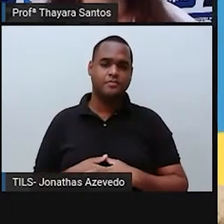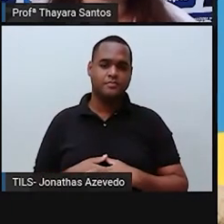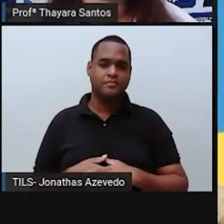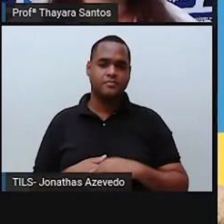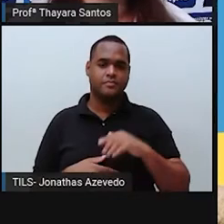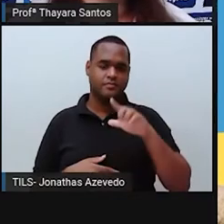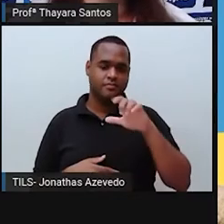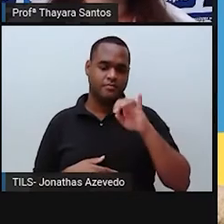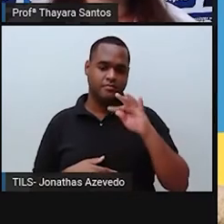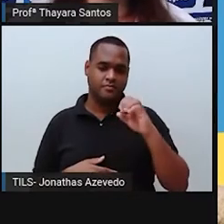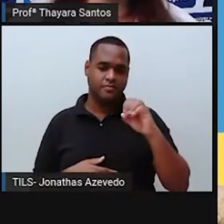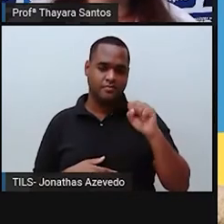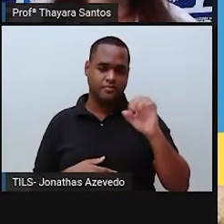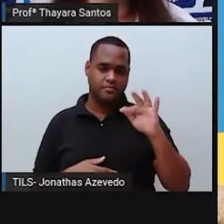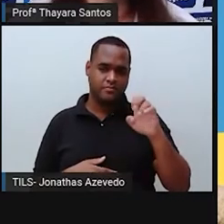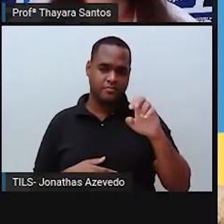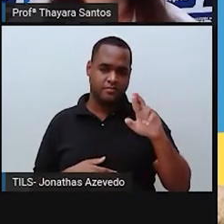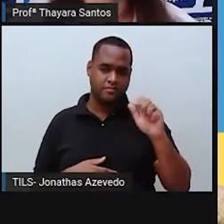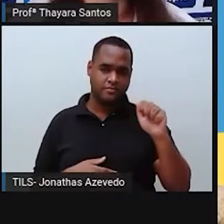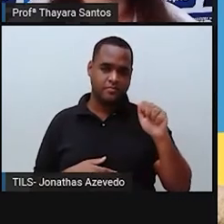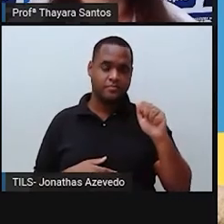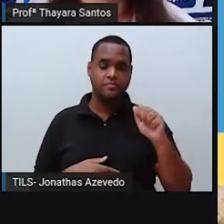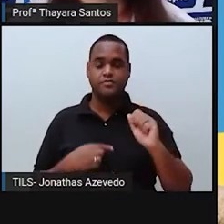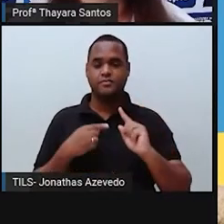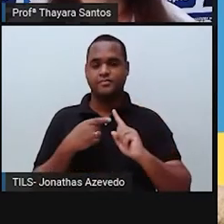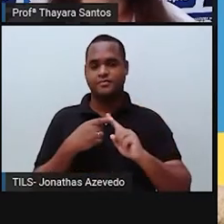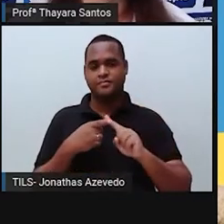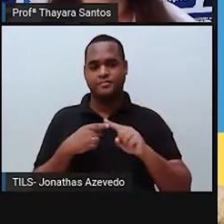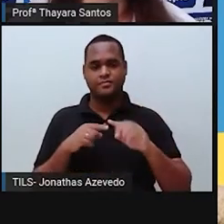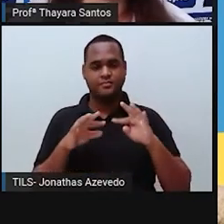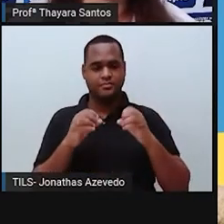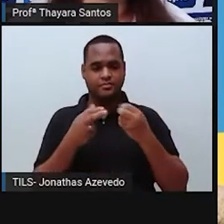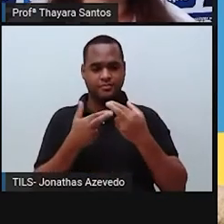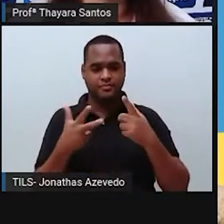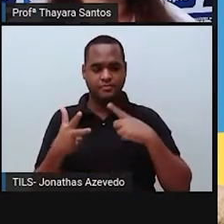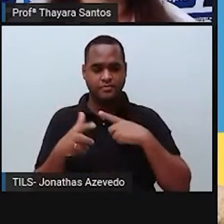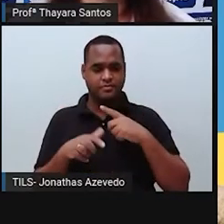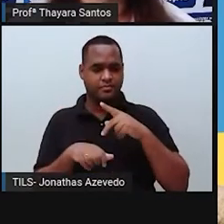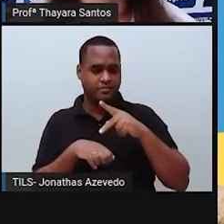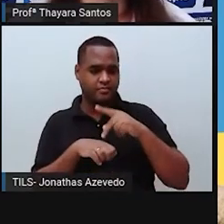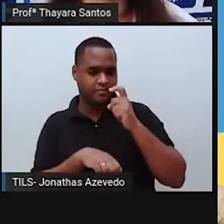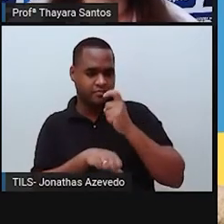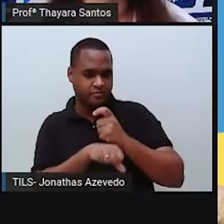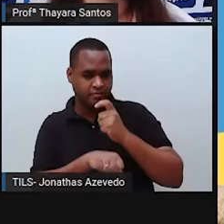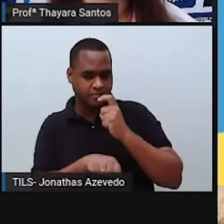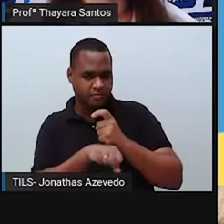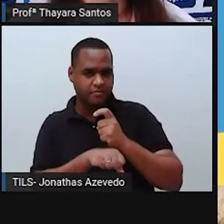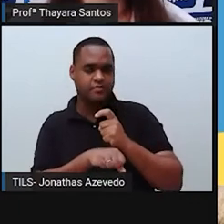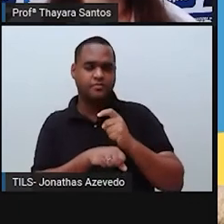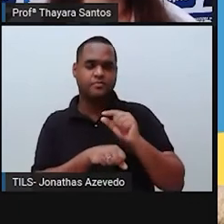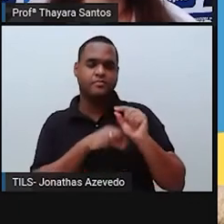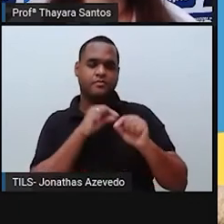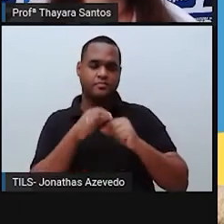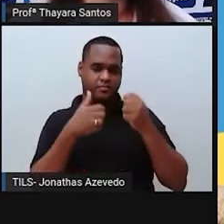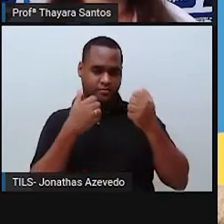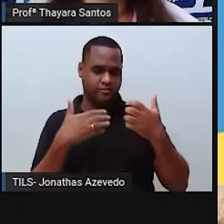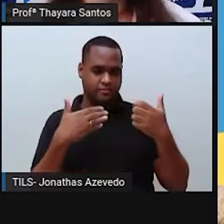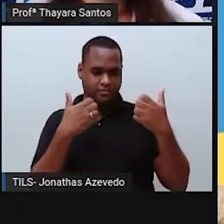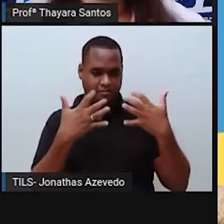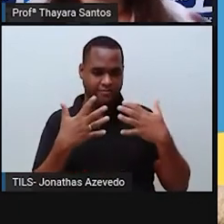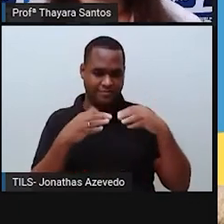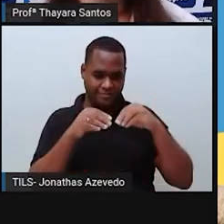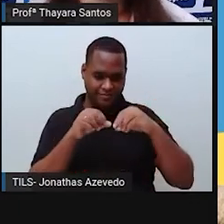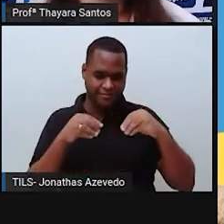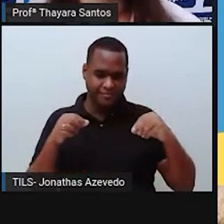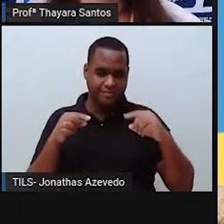litosfera. Então, como a gente já falou, a litosfera é uma camada rochosa. Ela é a camada externa da Terra,